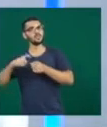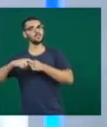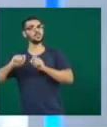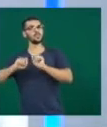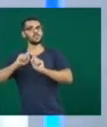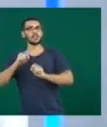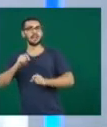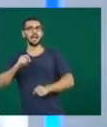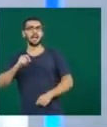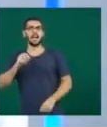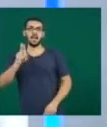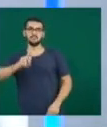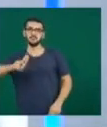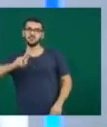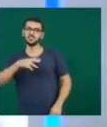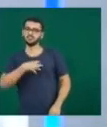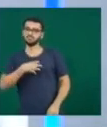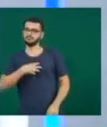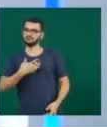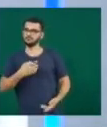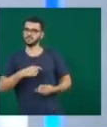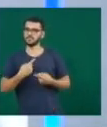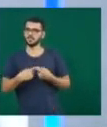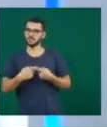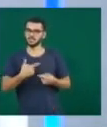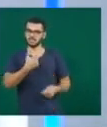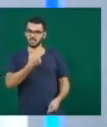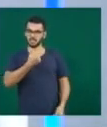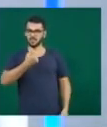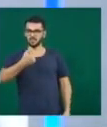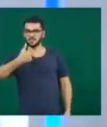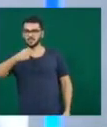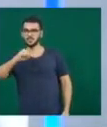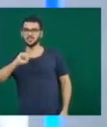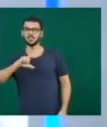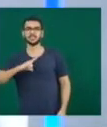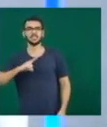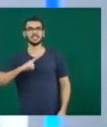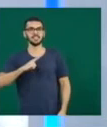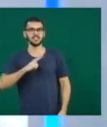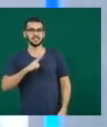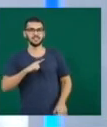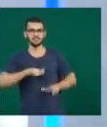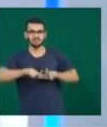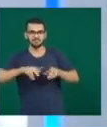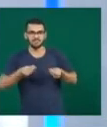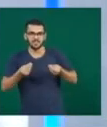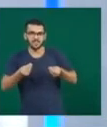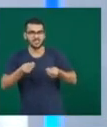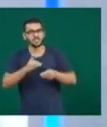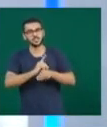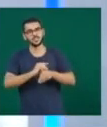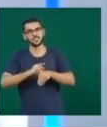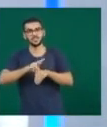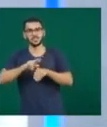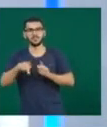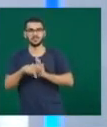2008, o mestre também recebeu um diploma de doutor lá pela Federal da Bahia. Então, nesse circuito,